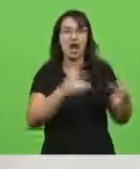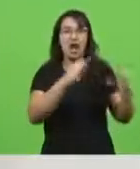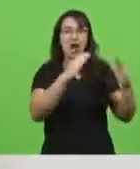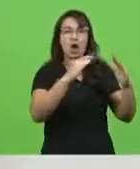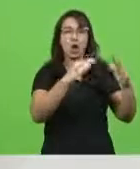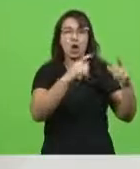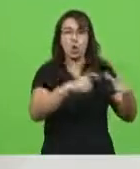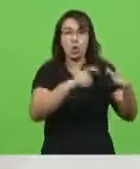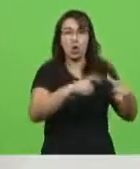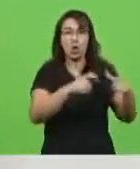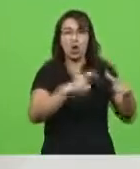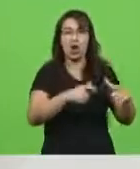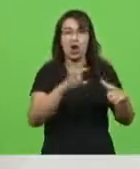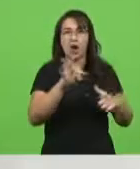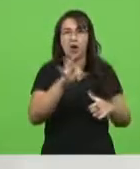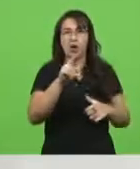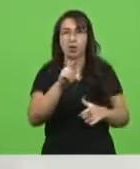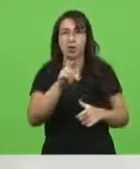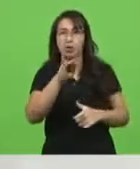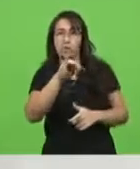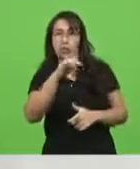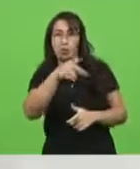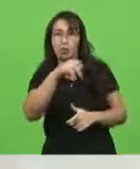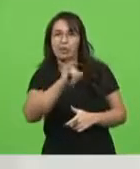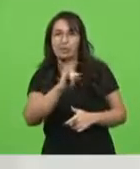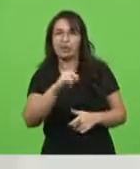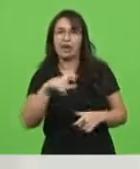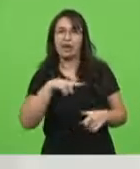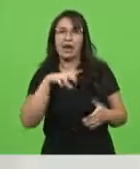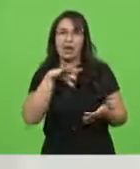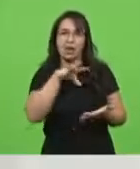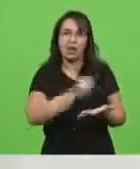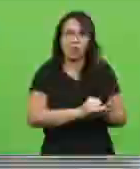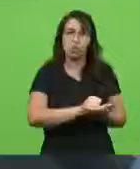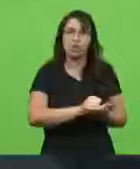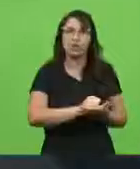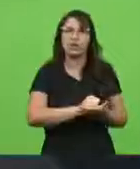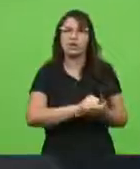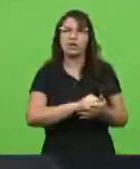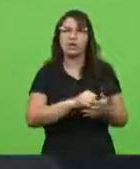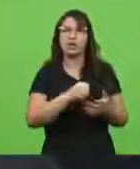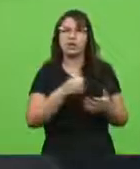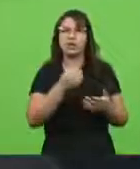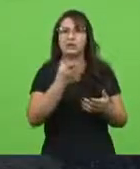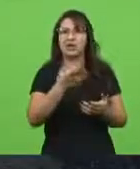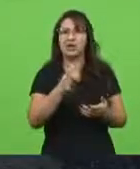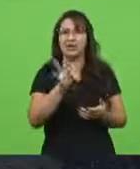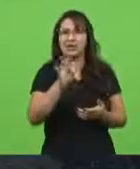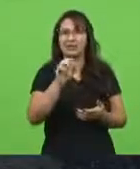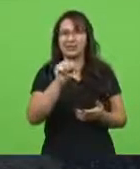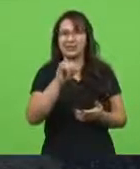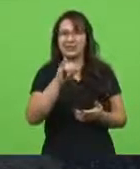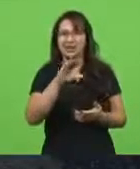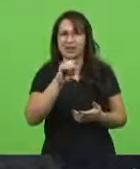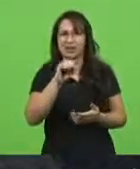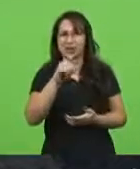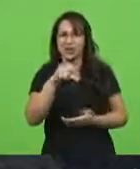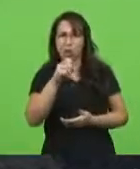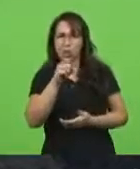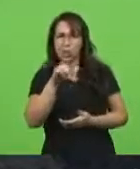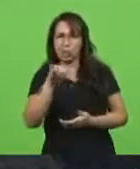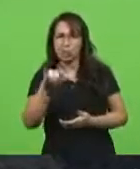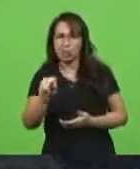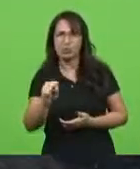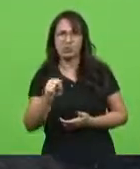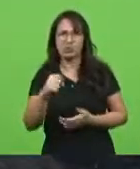Tupi fazia isso, Fundição Tupi está contratando, venha para morar em Joinville. O cara lá em Itaiópolis, lá em Irineópolis, lá, por